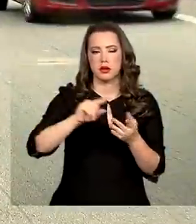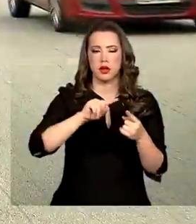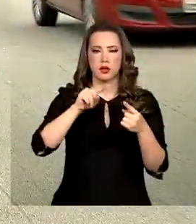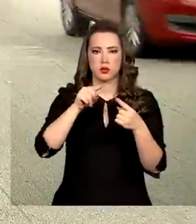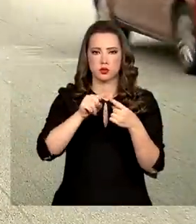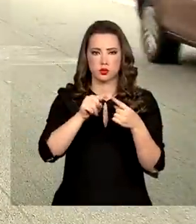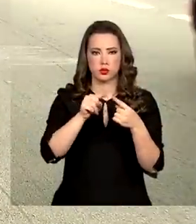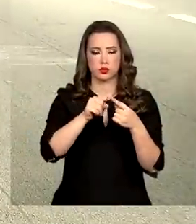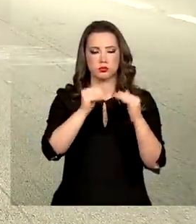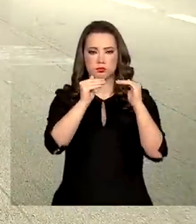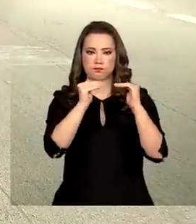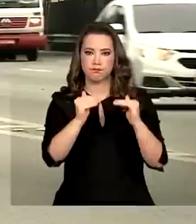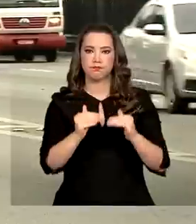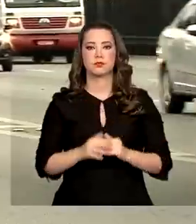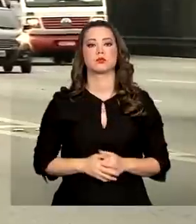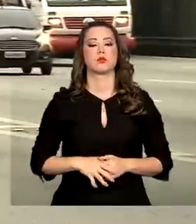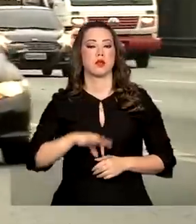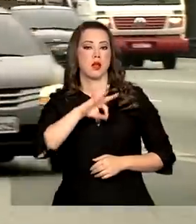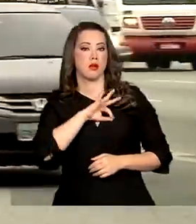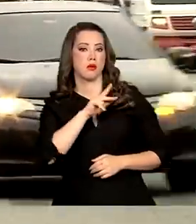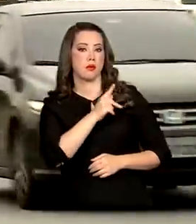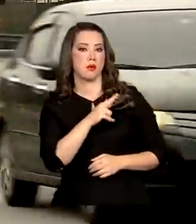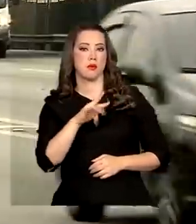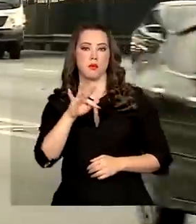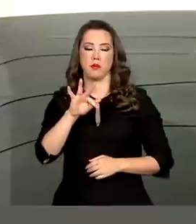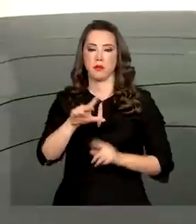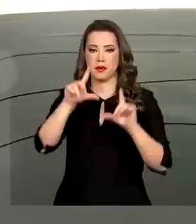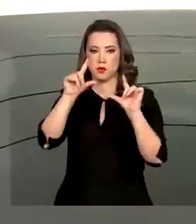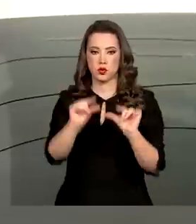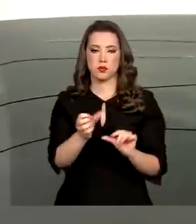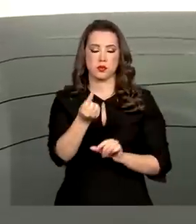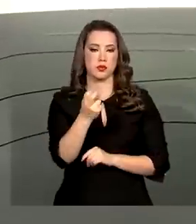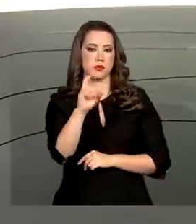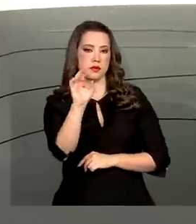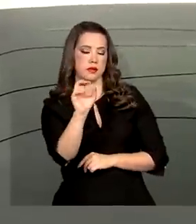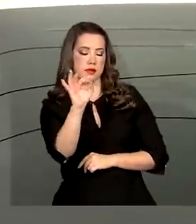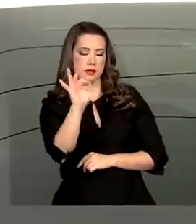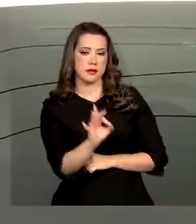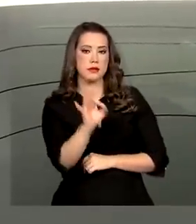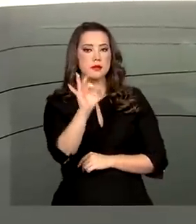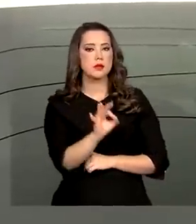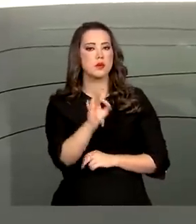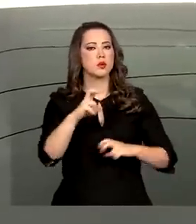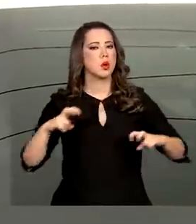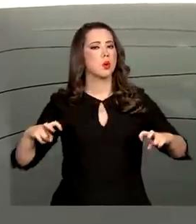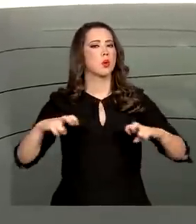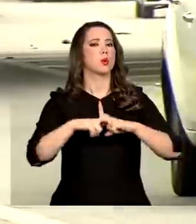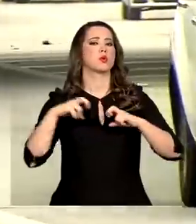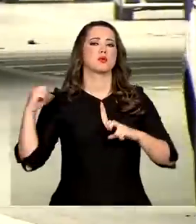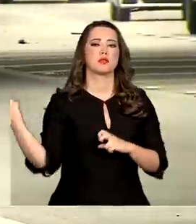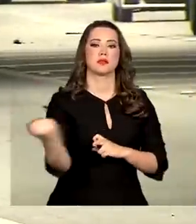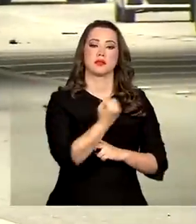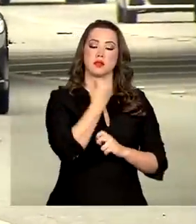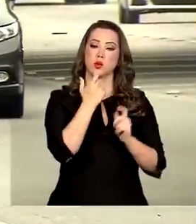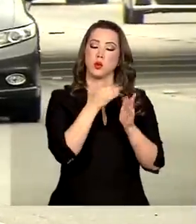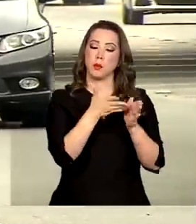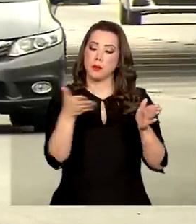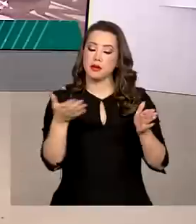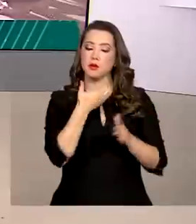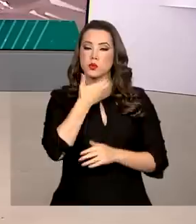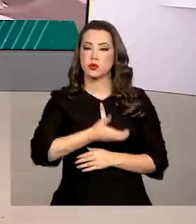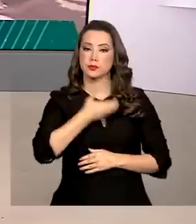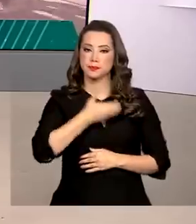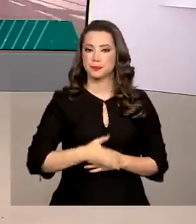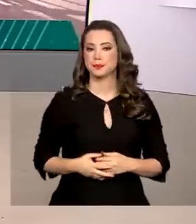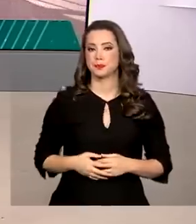Operação da Polícia Rodoviária Federal registra queda de 65% nos acidentes graves nas rodovias durante o Natal.